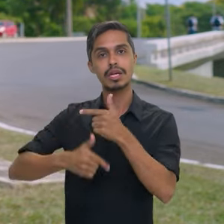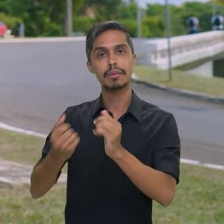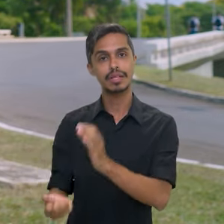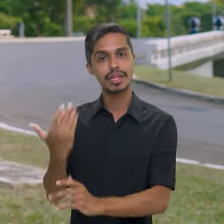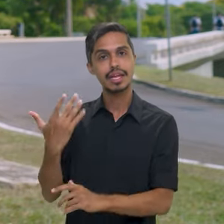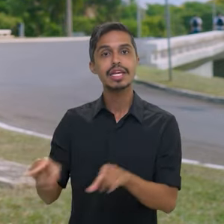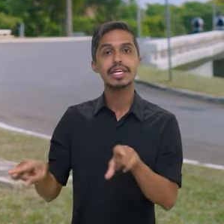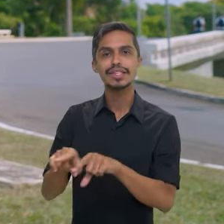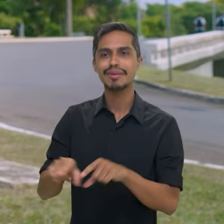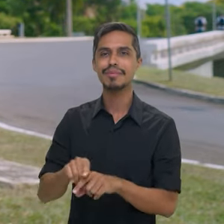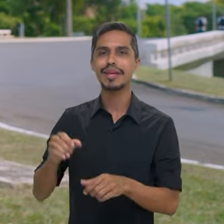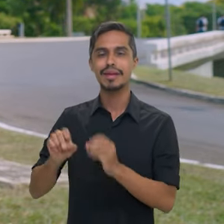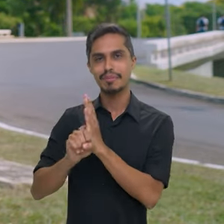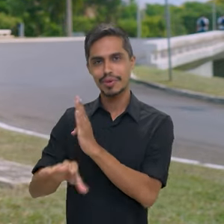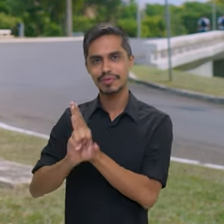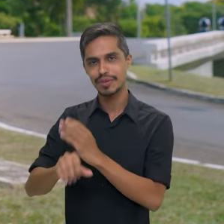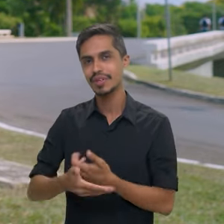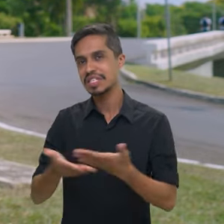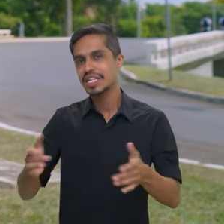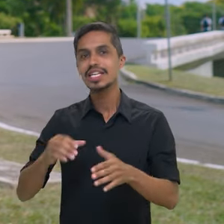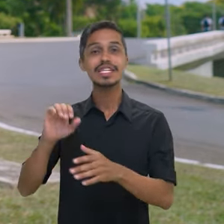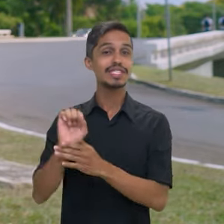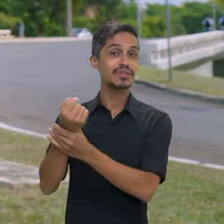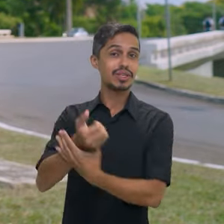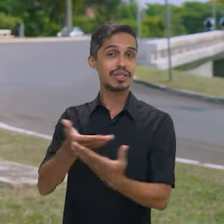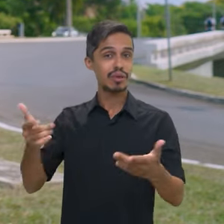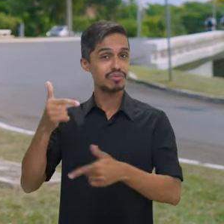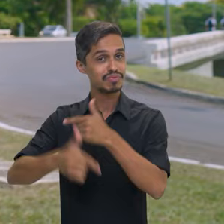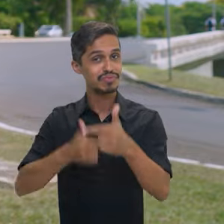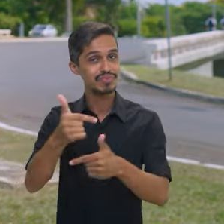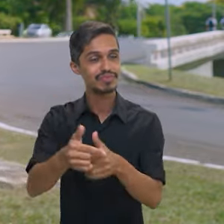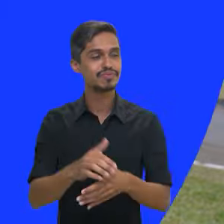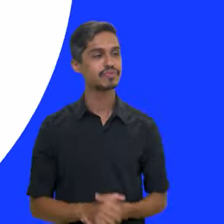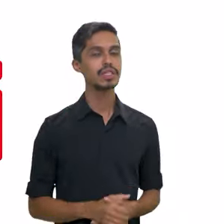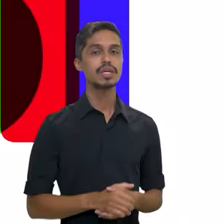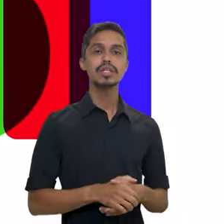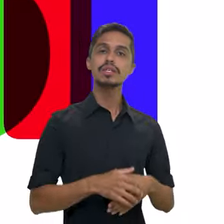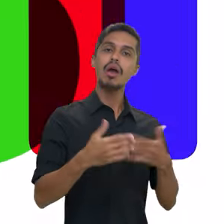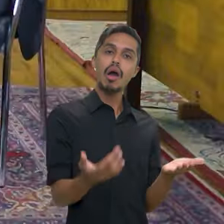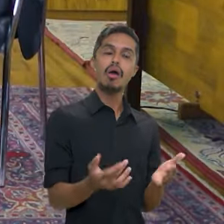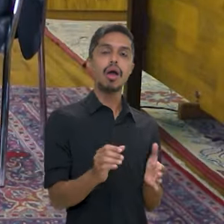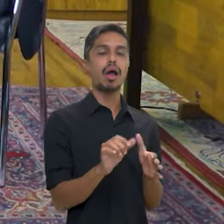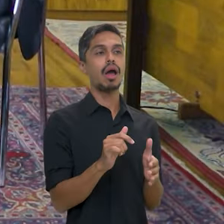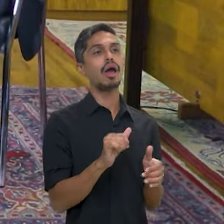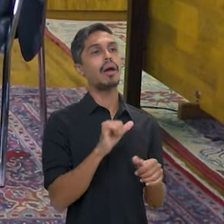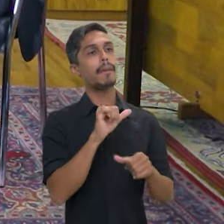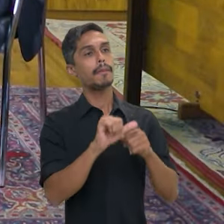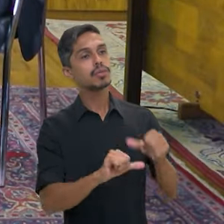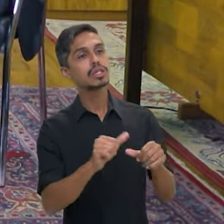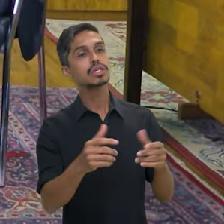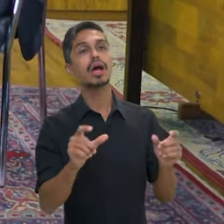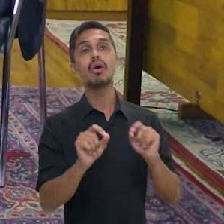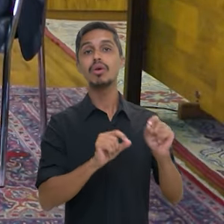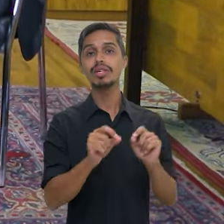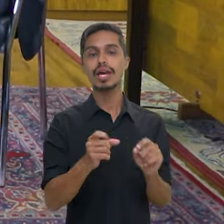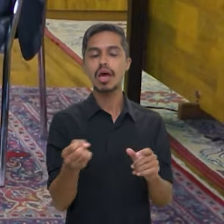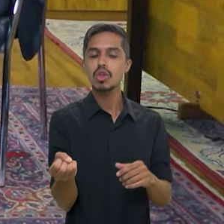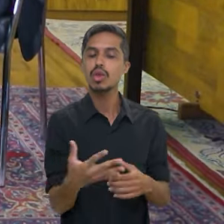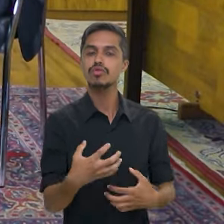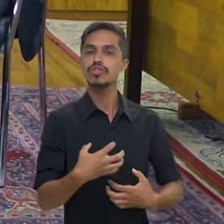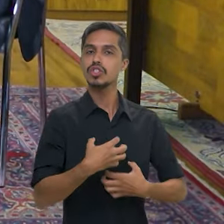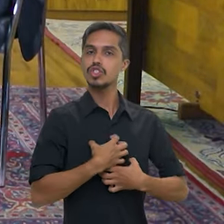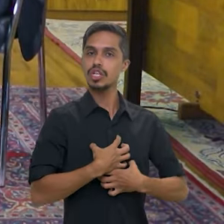na geração de empregos e em mais benefícios e segurança aos trabalhadores. Uma das mudanças é implementar uma